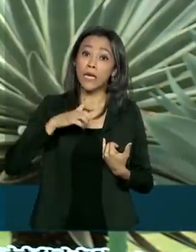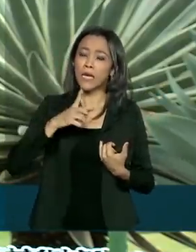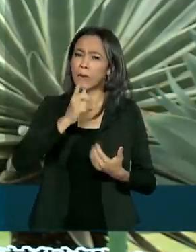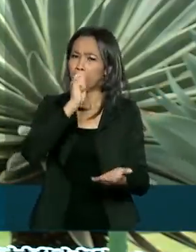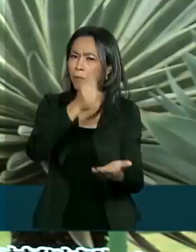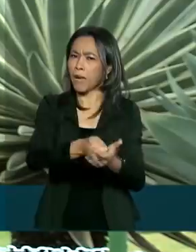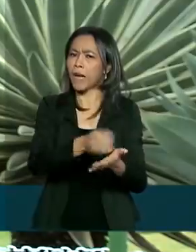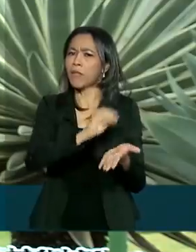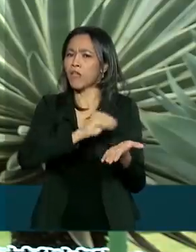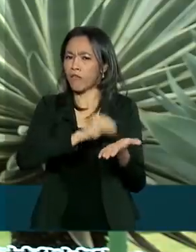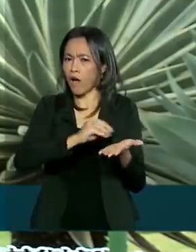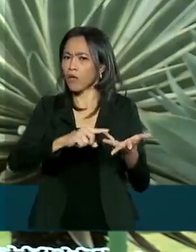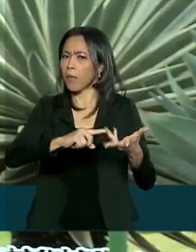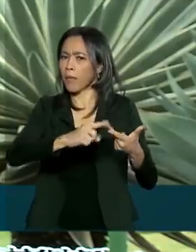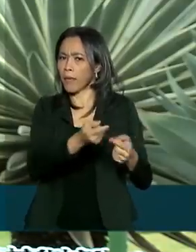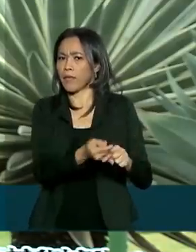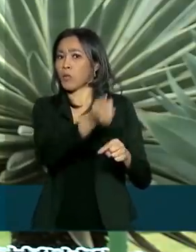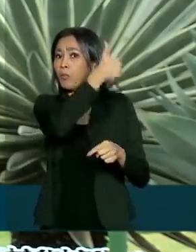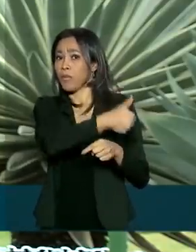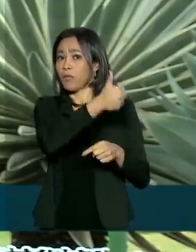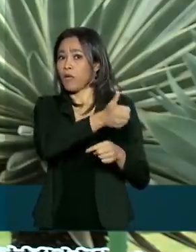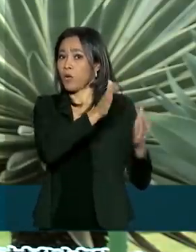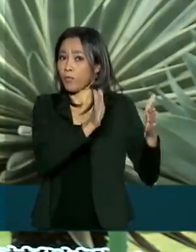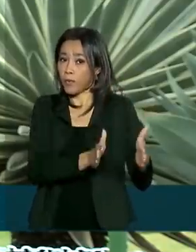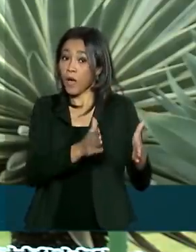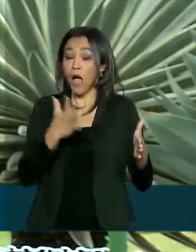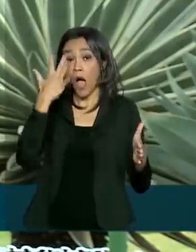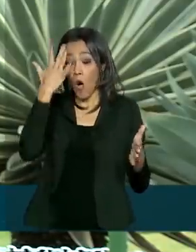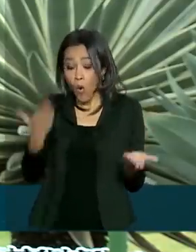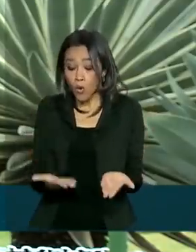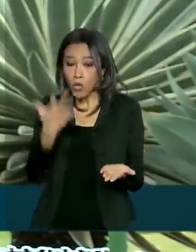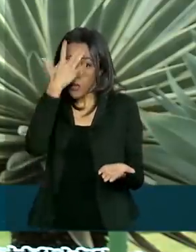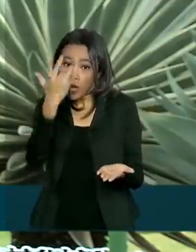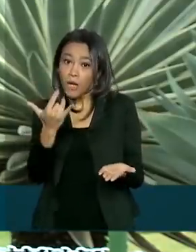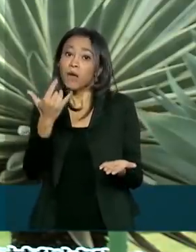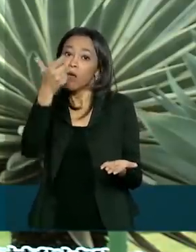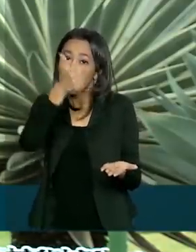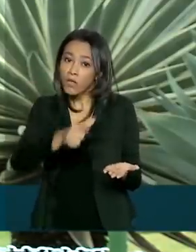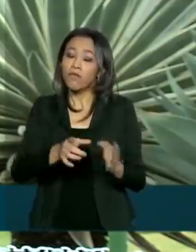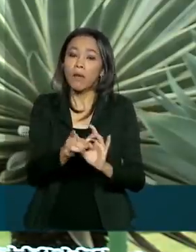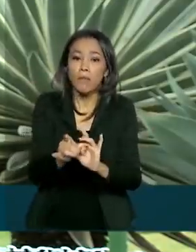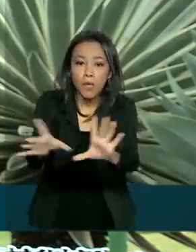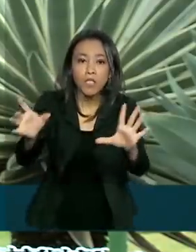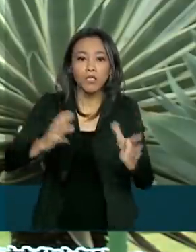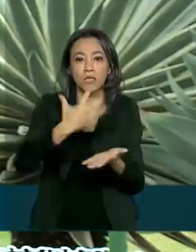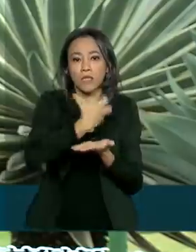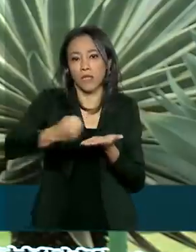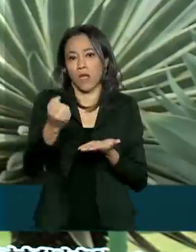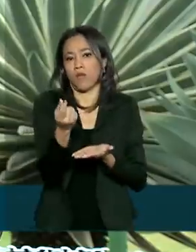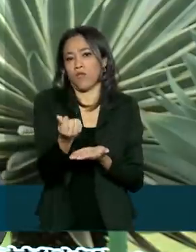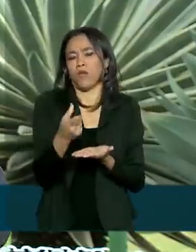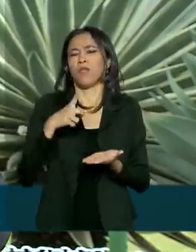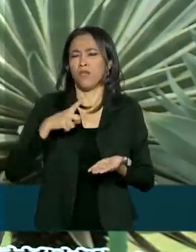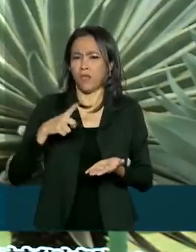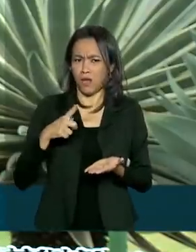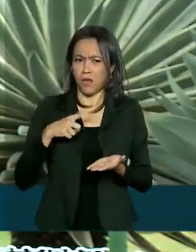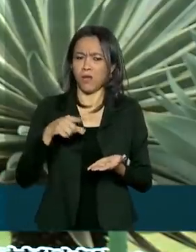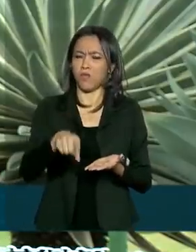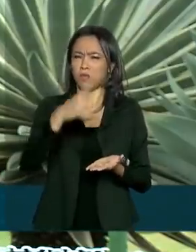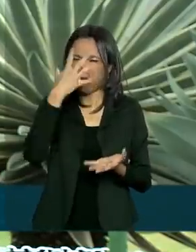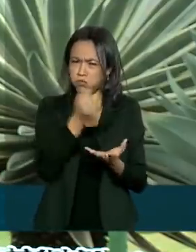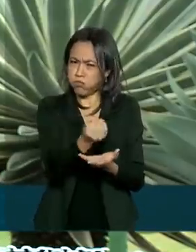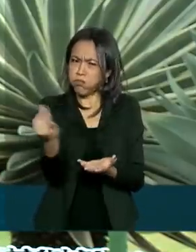do primeiro lote que a Caixa promete liberar entre hoje e amanhã. No total, gente tem aí 50 milhões de trabalhadores entre